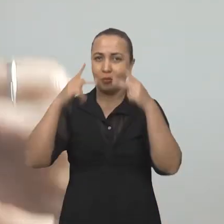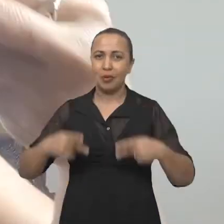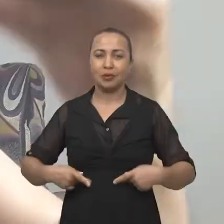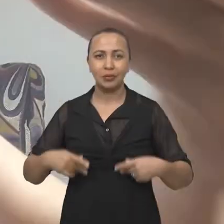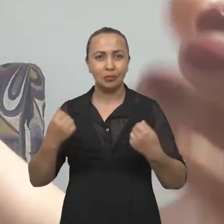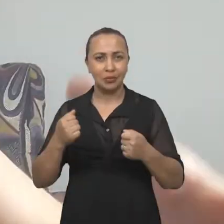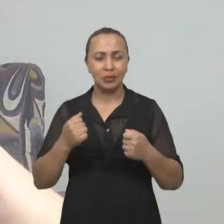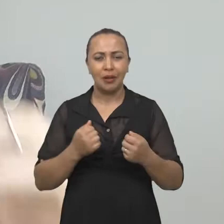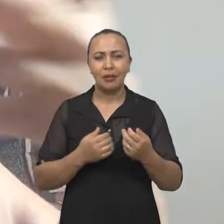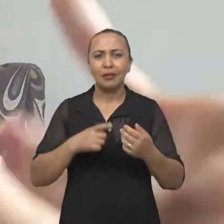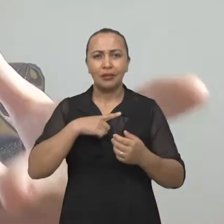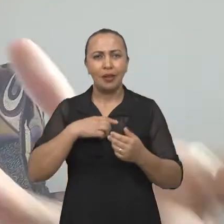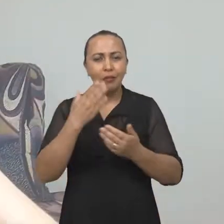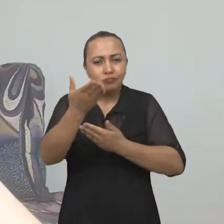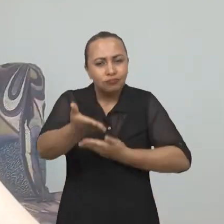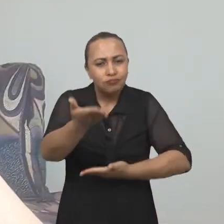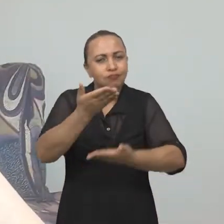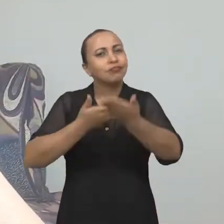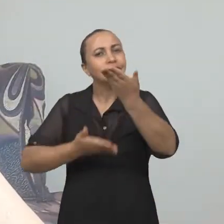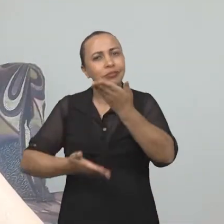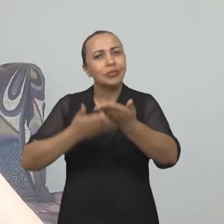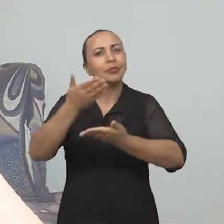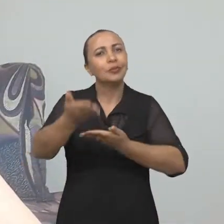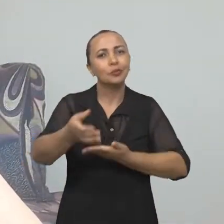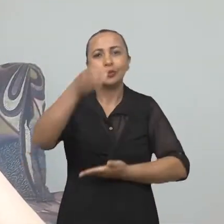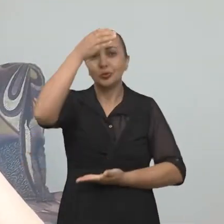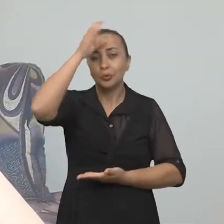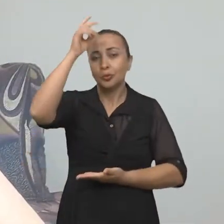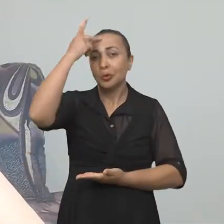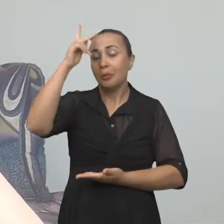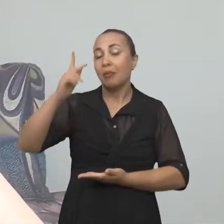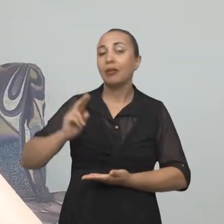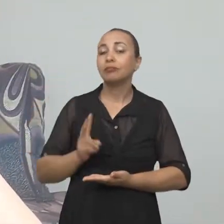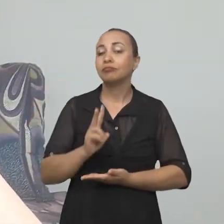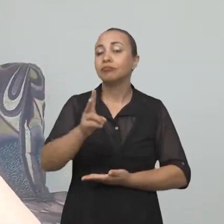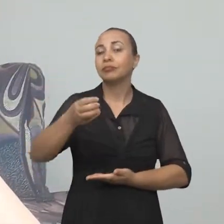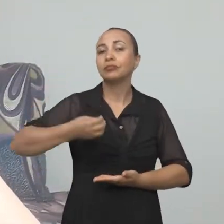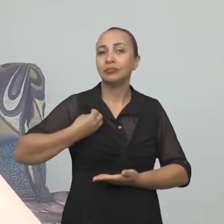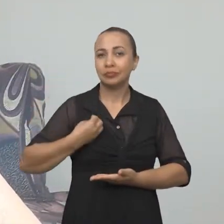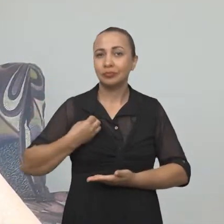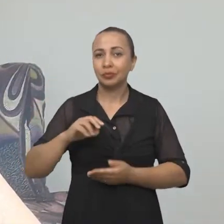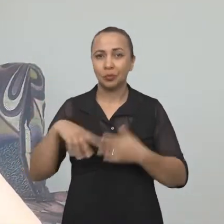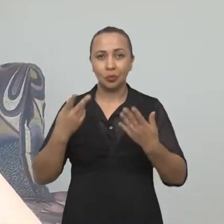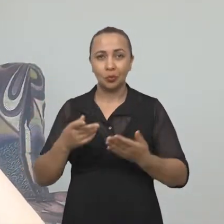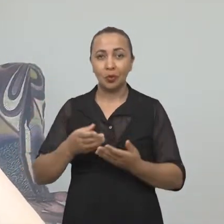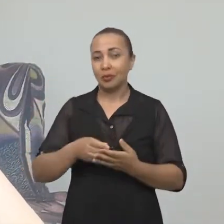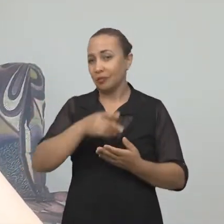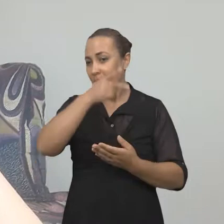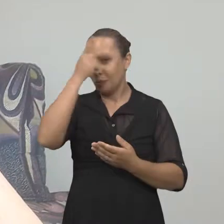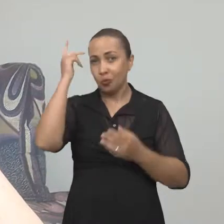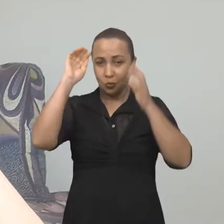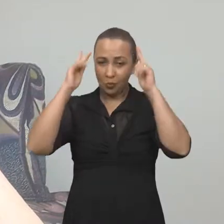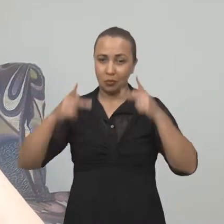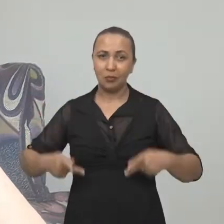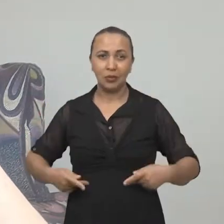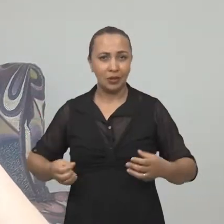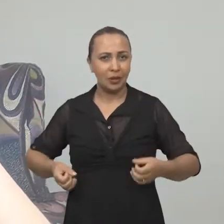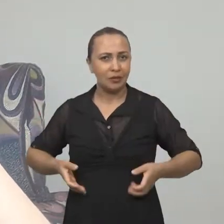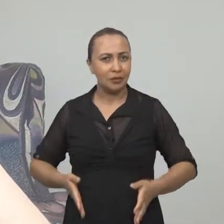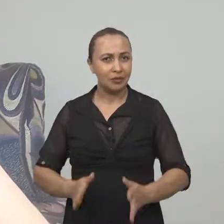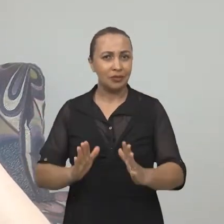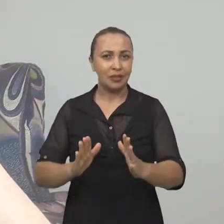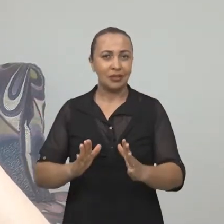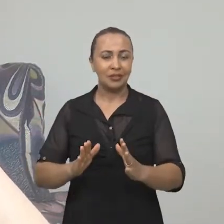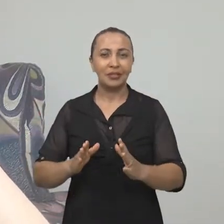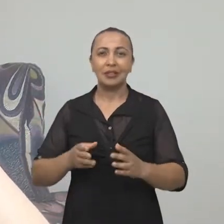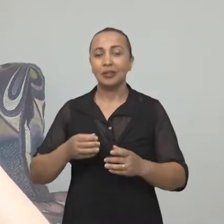precisa dessa troca para existir. Quando o ser humano nasce, ele já nasce